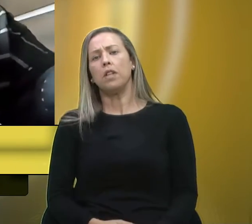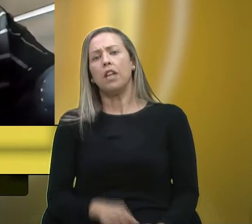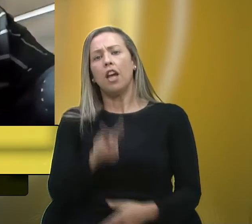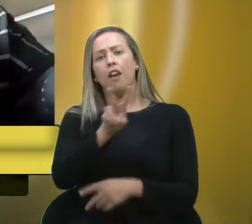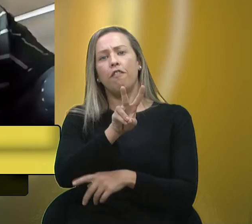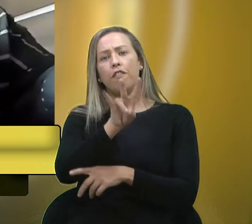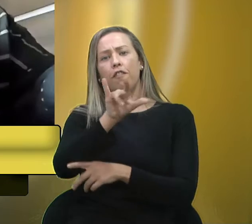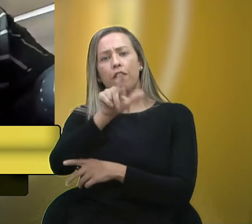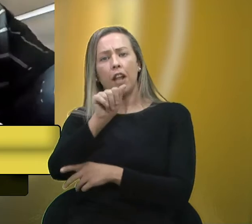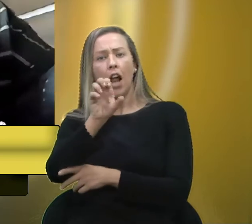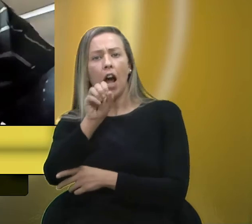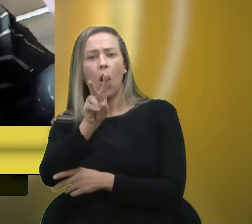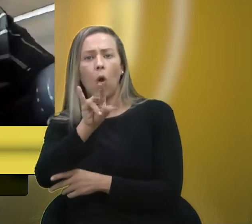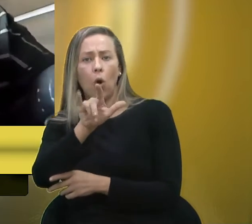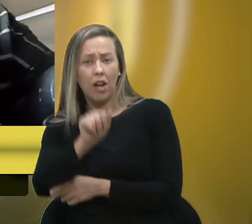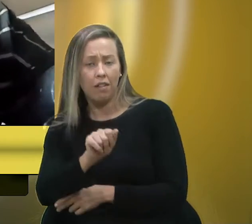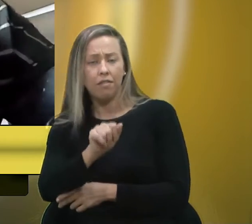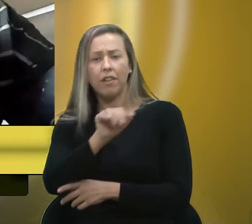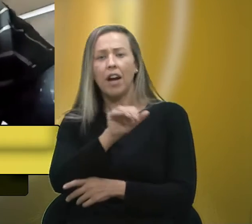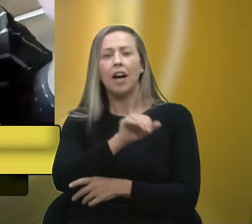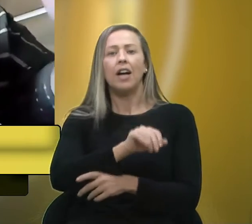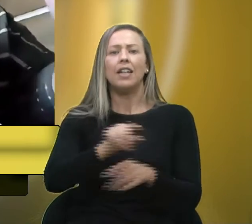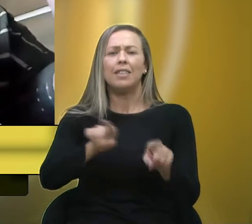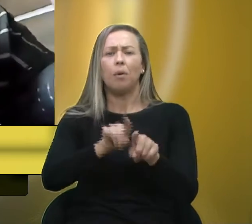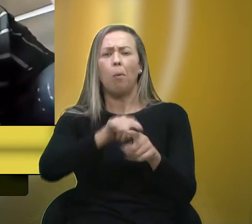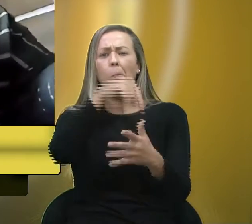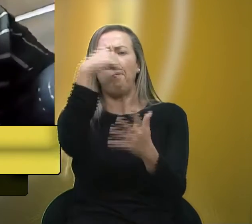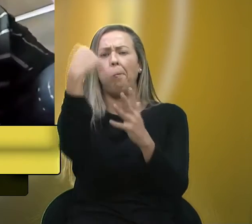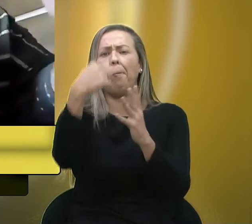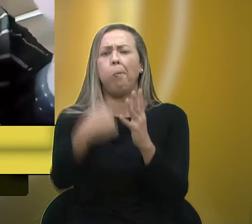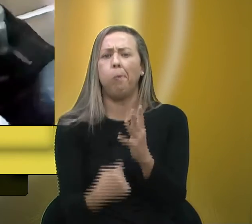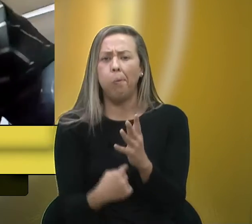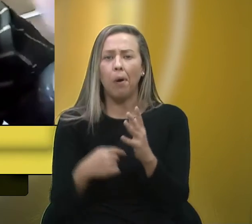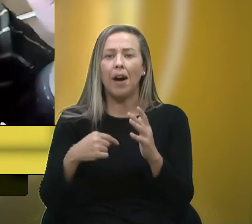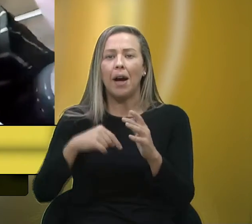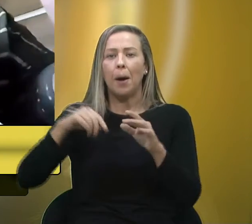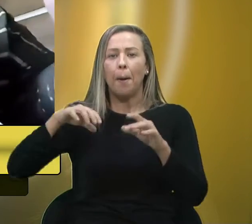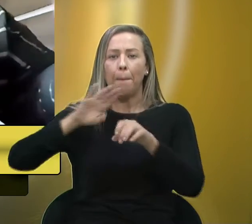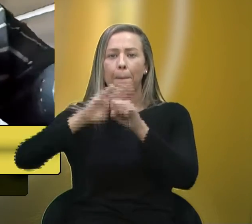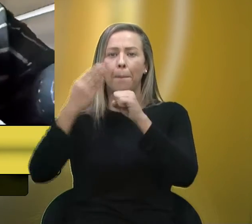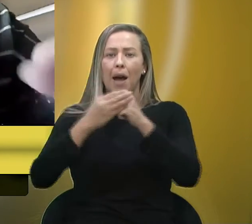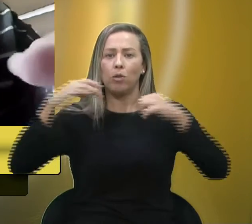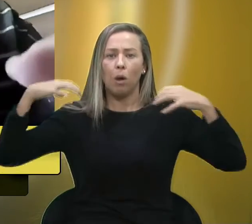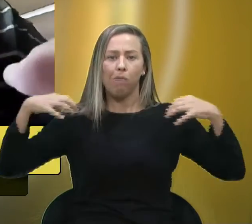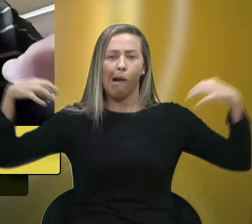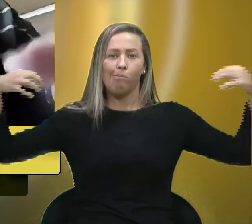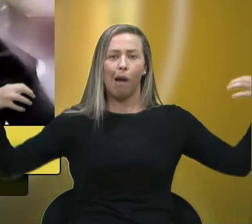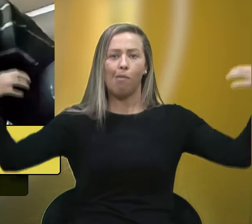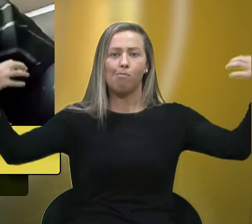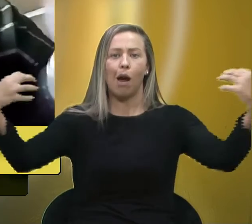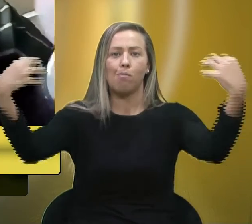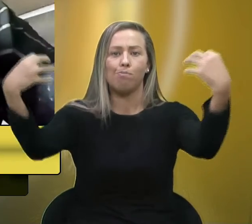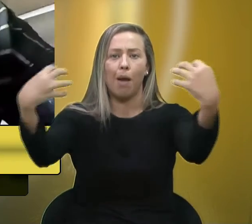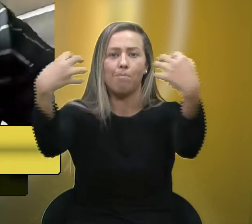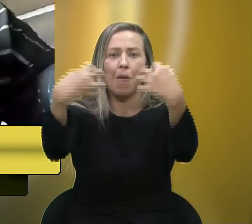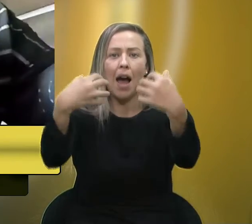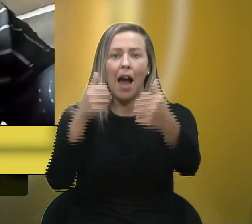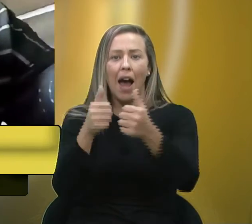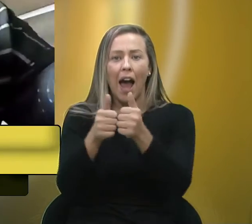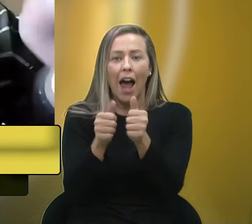Oliva, Fazenda Souza, Santa Lúcia, Vila Seca, Criúva,